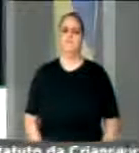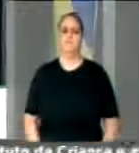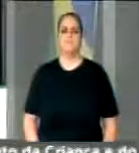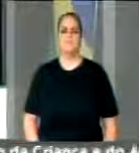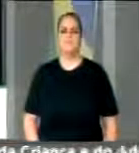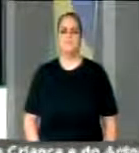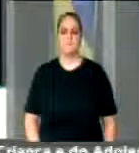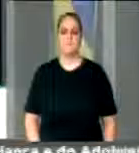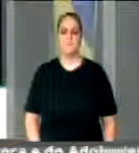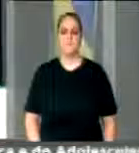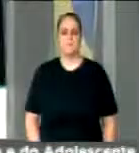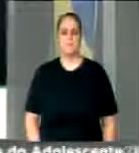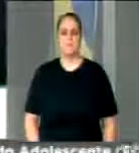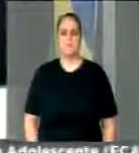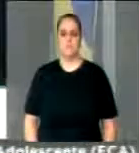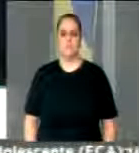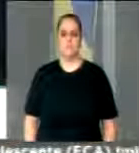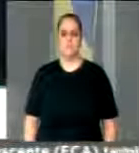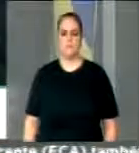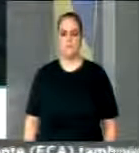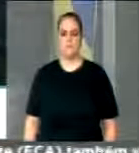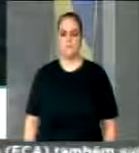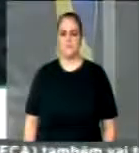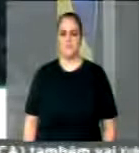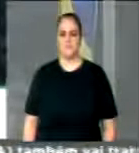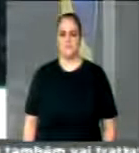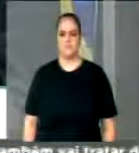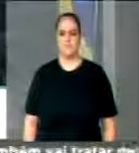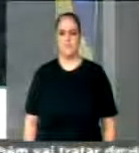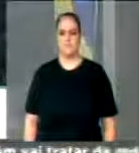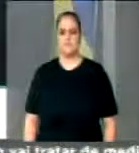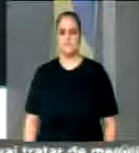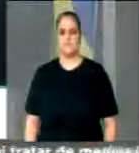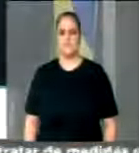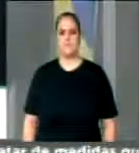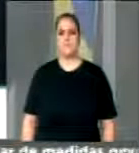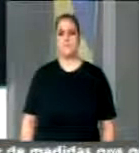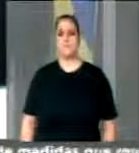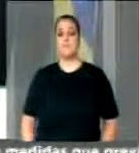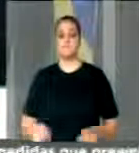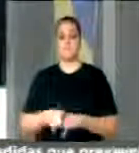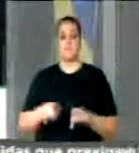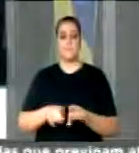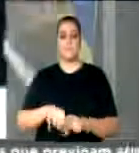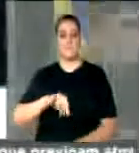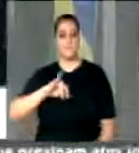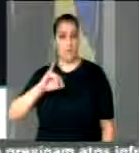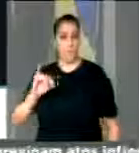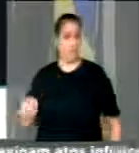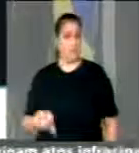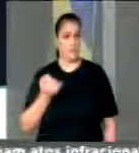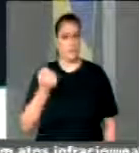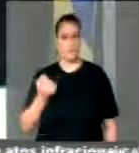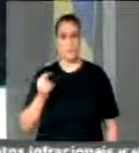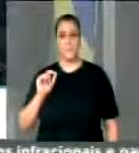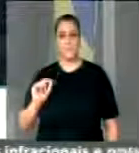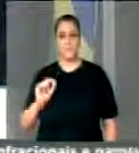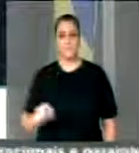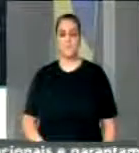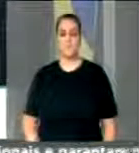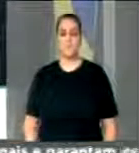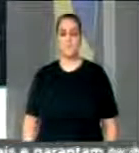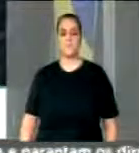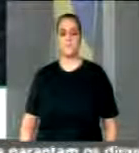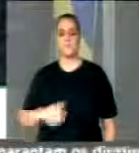mulheres desse Brasil, a minha mãe, a mulher, a minha